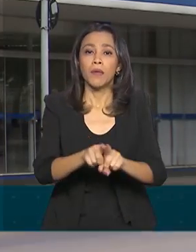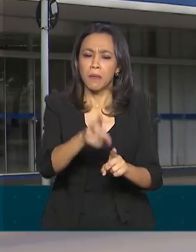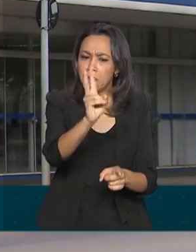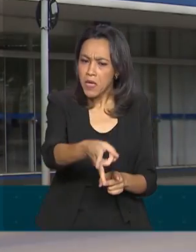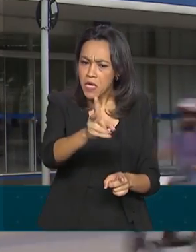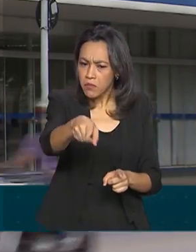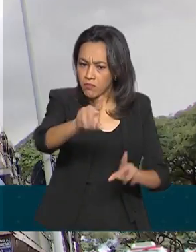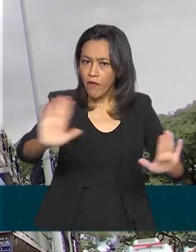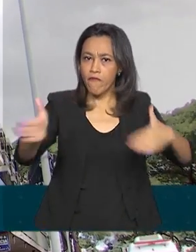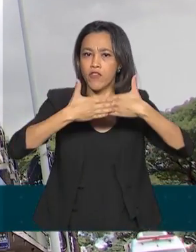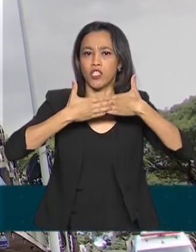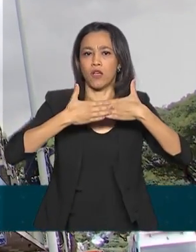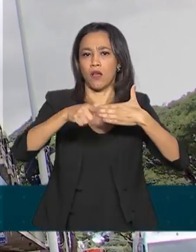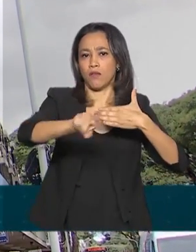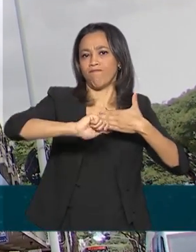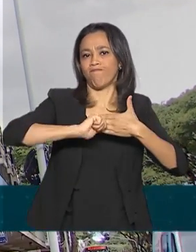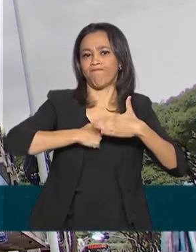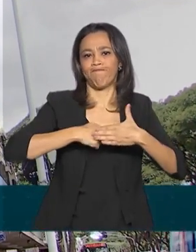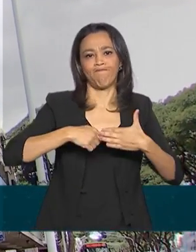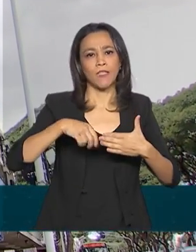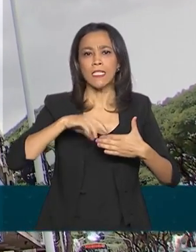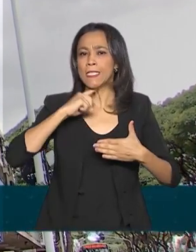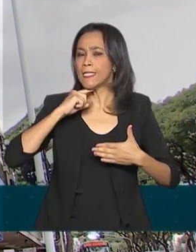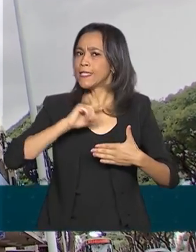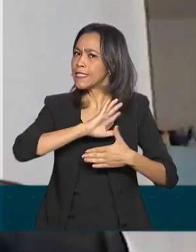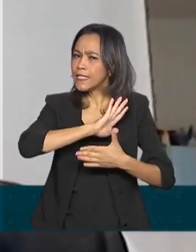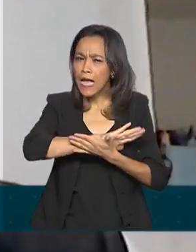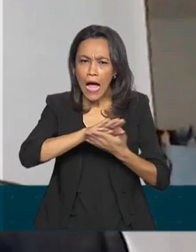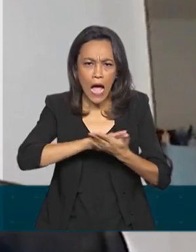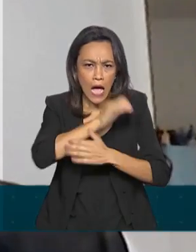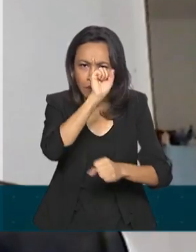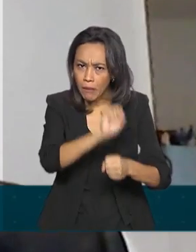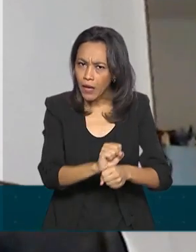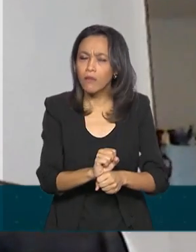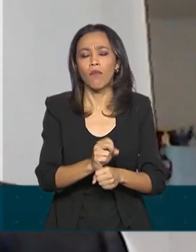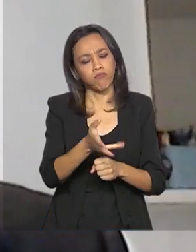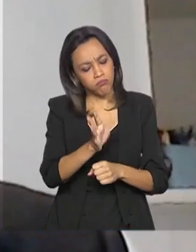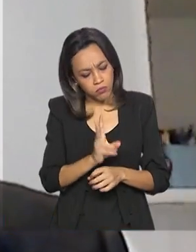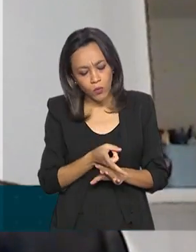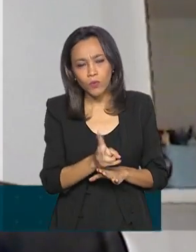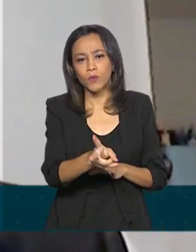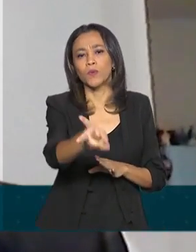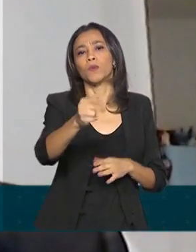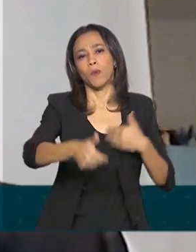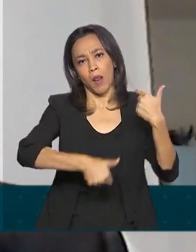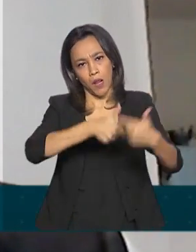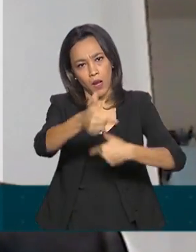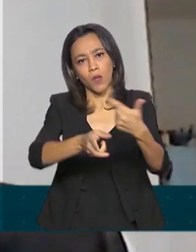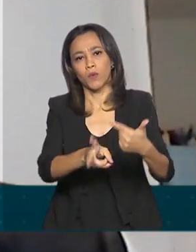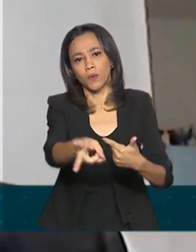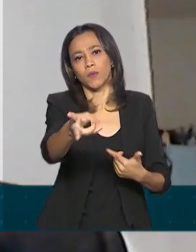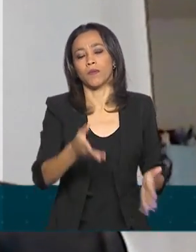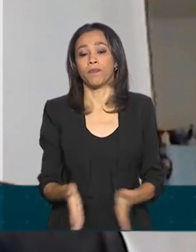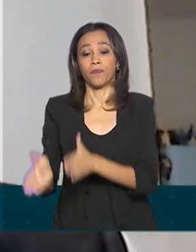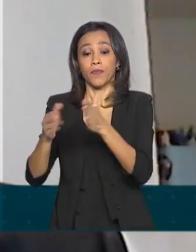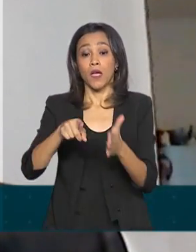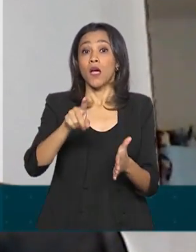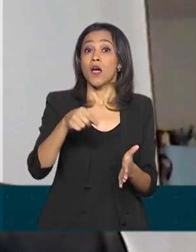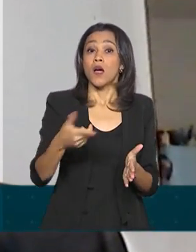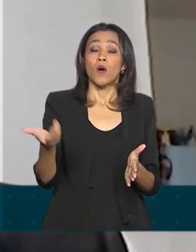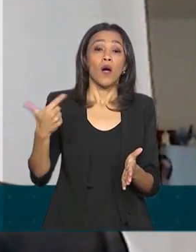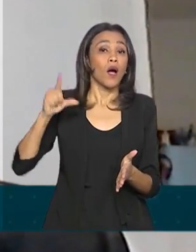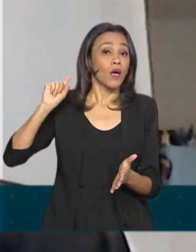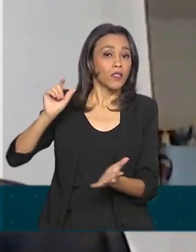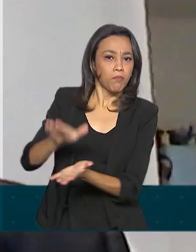agências fechadas, nenhum serviço foi paralisado. Os benefícios que estavam em análise estão sendo analisados pelos